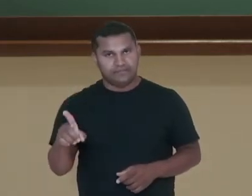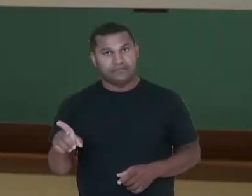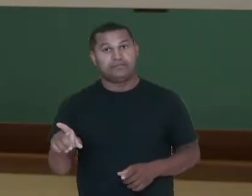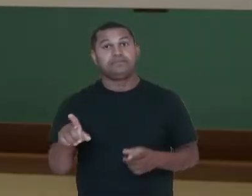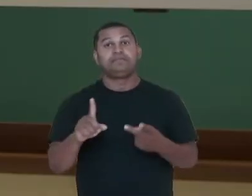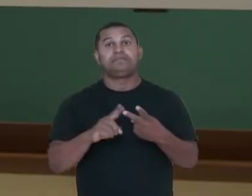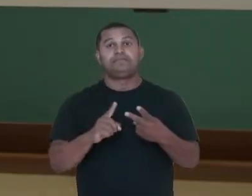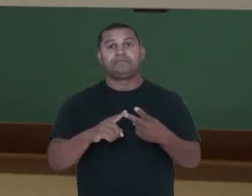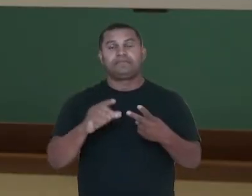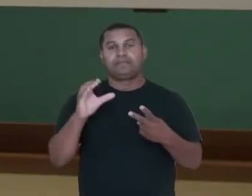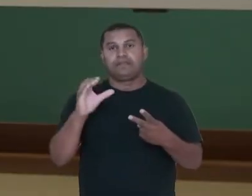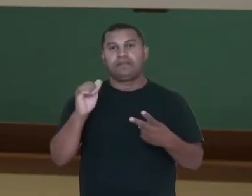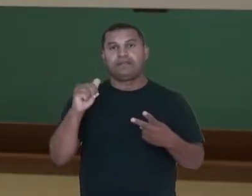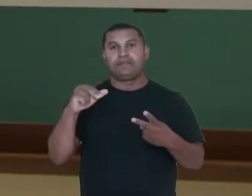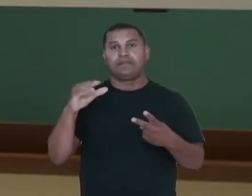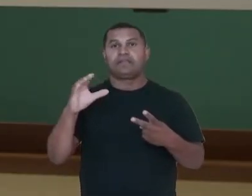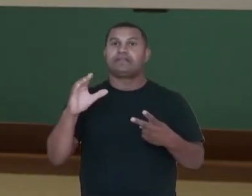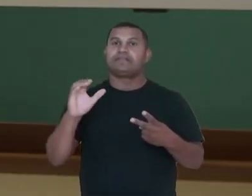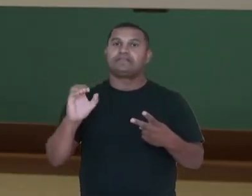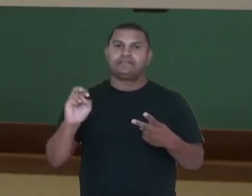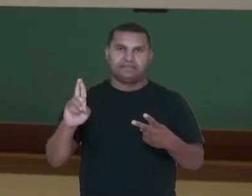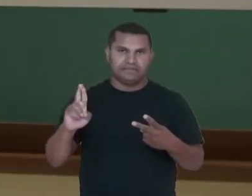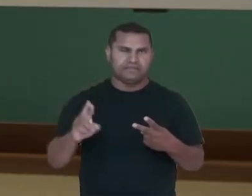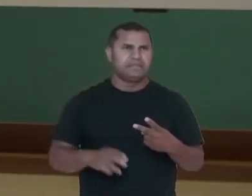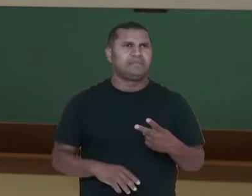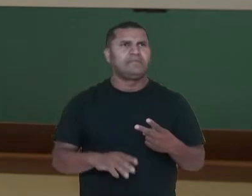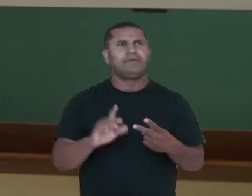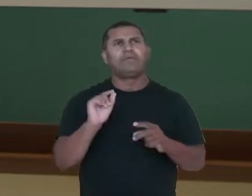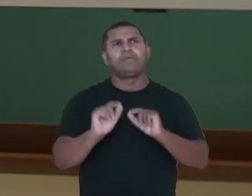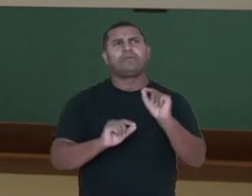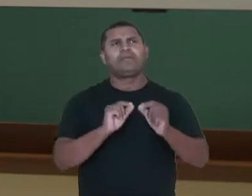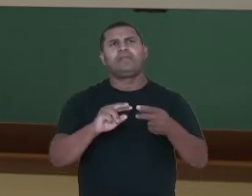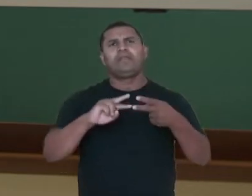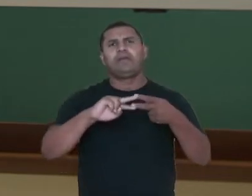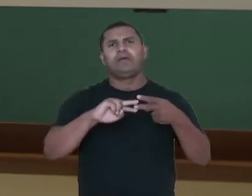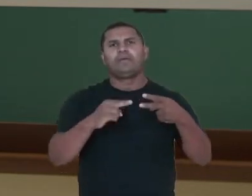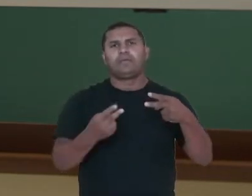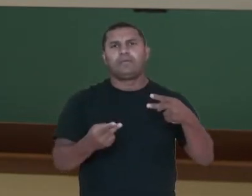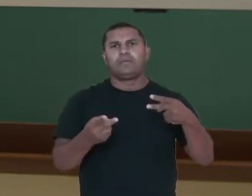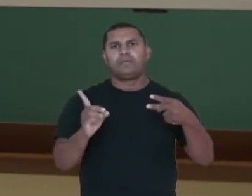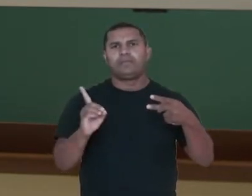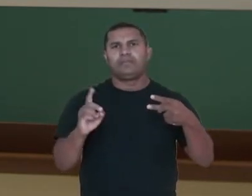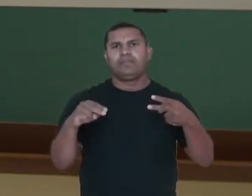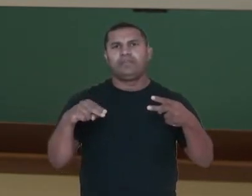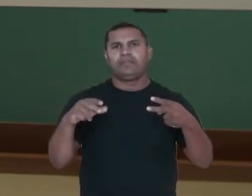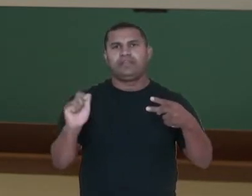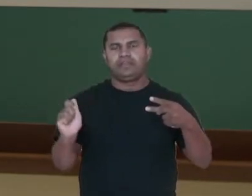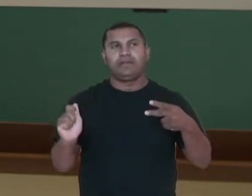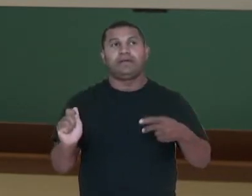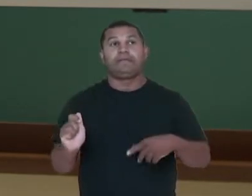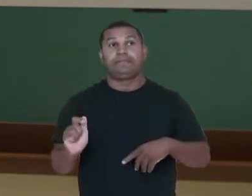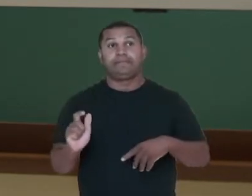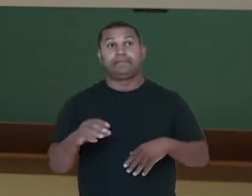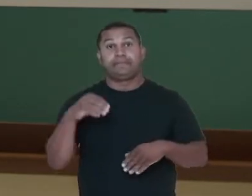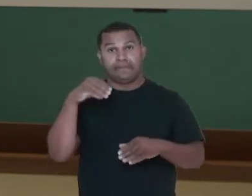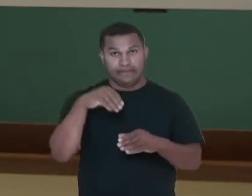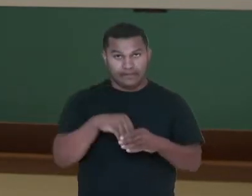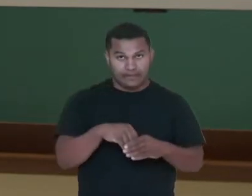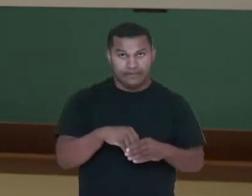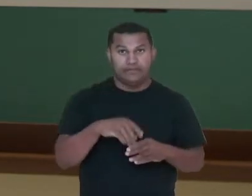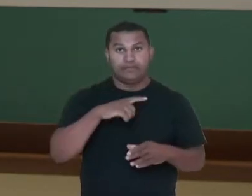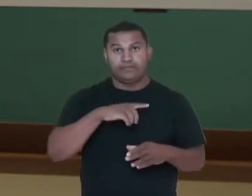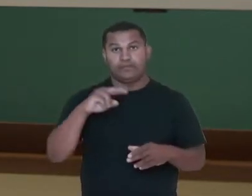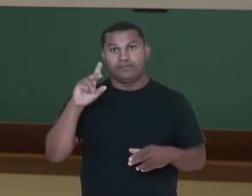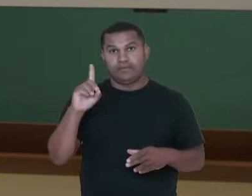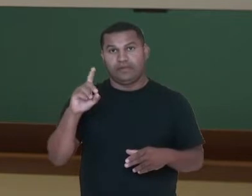O que é o DNA? Você se lembra? O DNA ele carrega as informações genéticas daquele indivíduo, ele